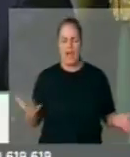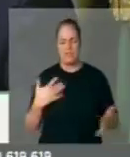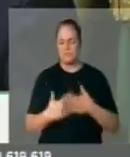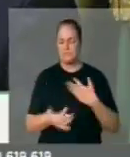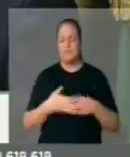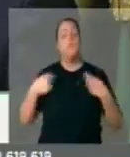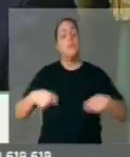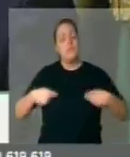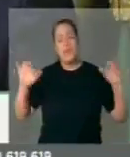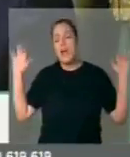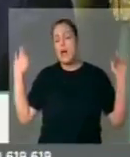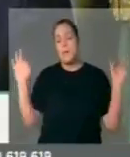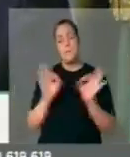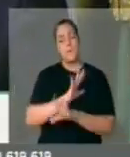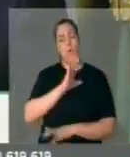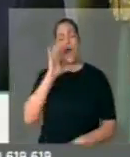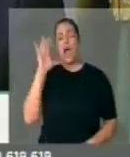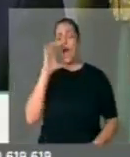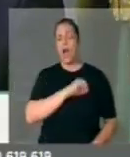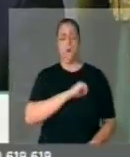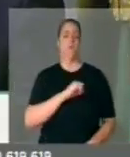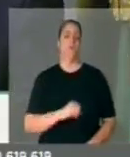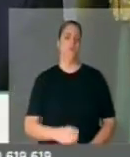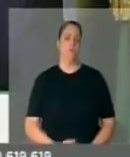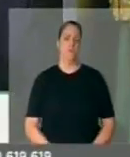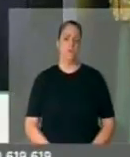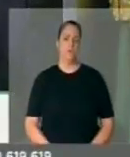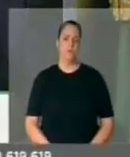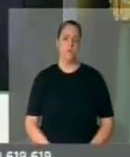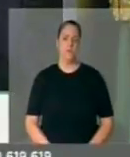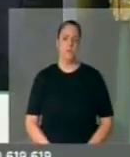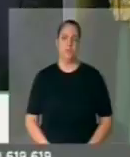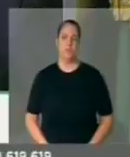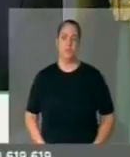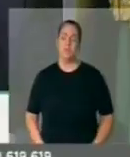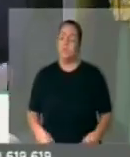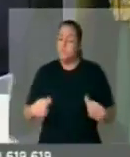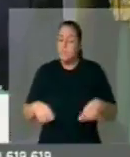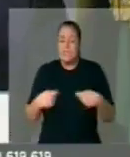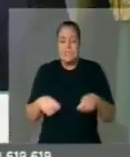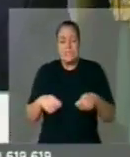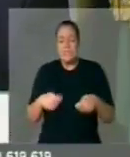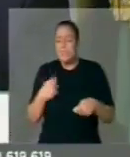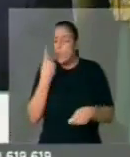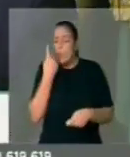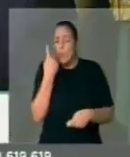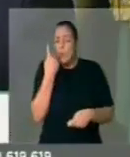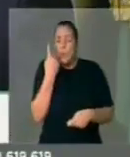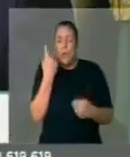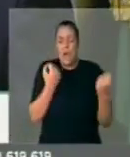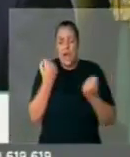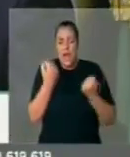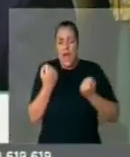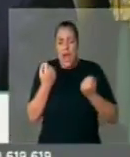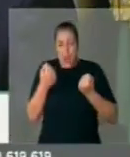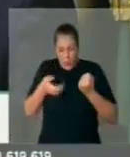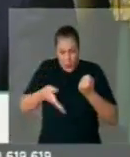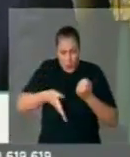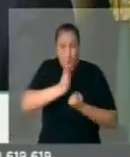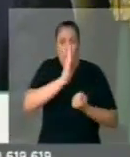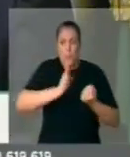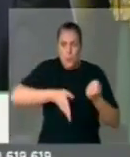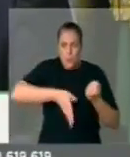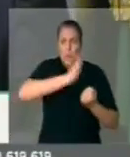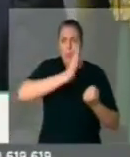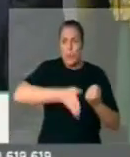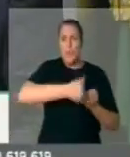aprontem essa obra o mais rápido possível, para que tenha pelo menos espaço para passar um veículo e facilitar